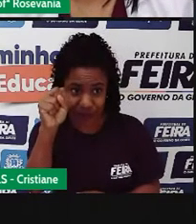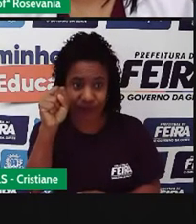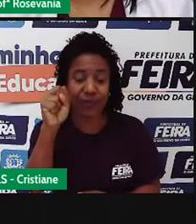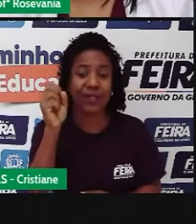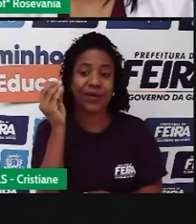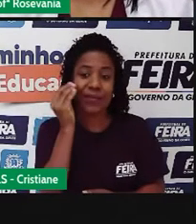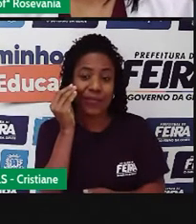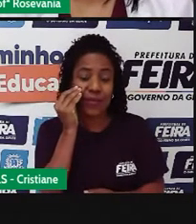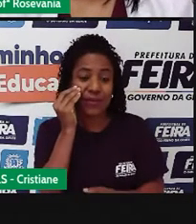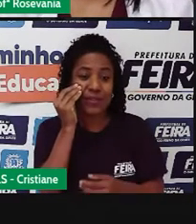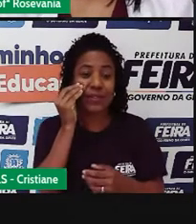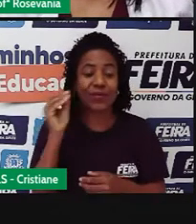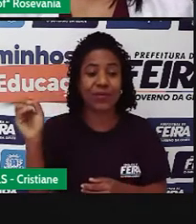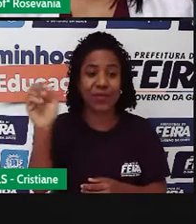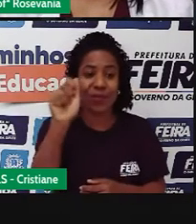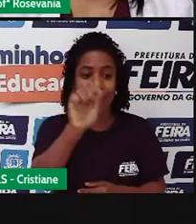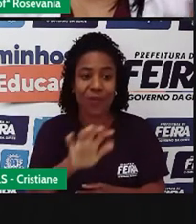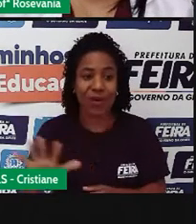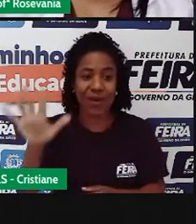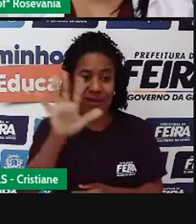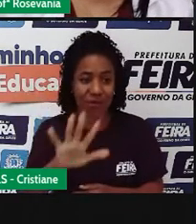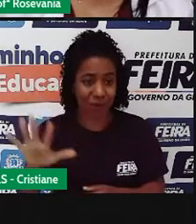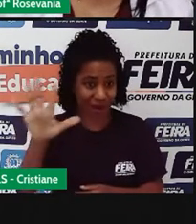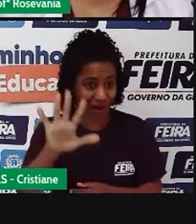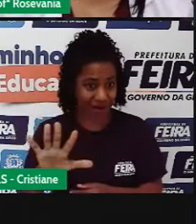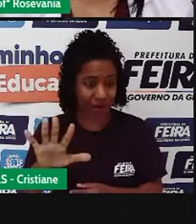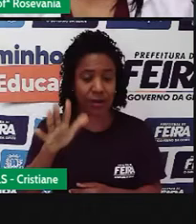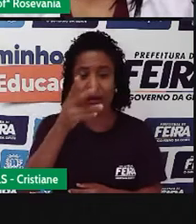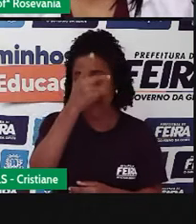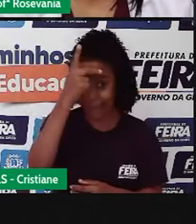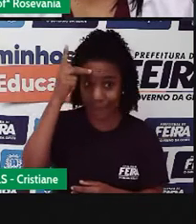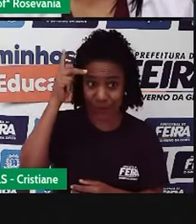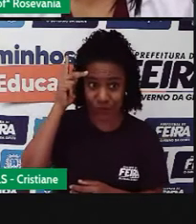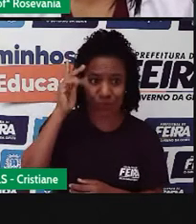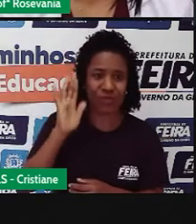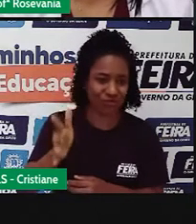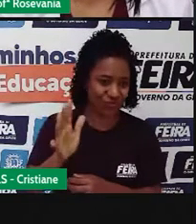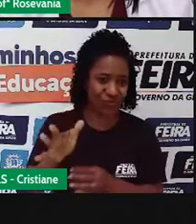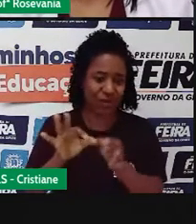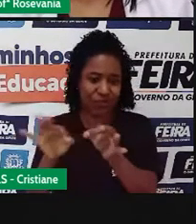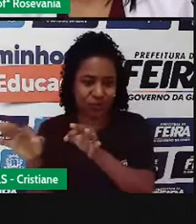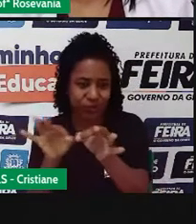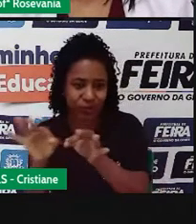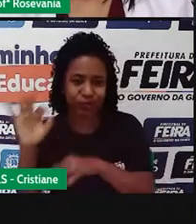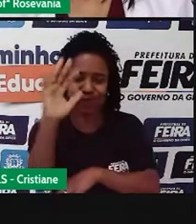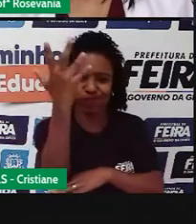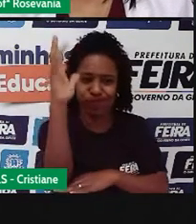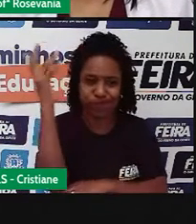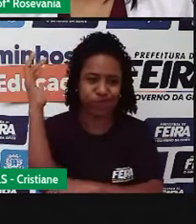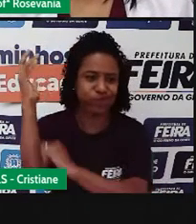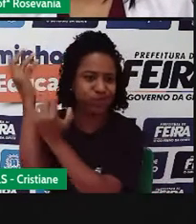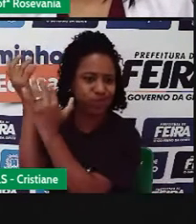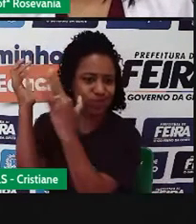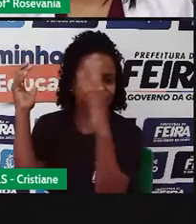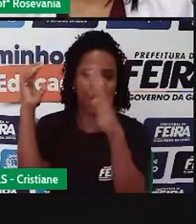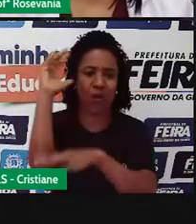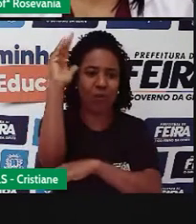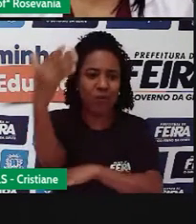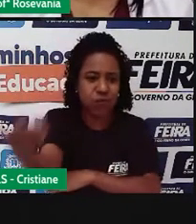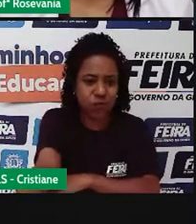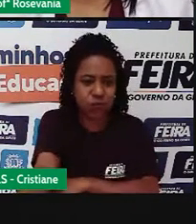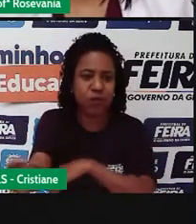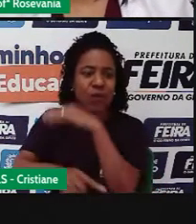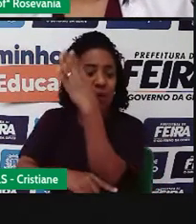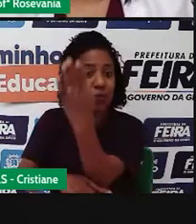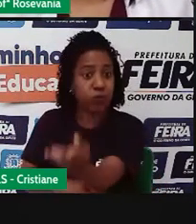antropotizada, ou seja, o homem já alterou aí. Então, a gente sabe que aqui nesse espaço já houve um processo